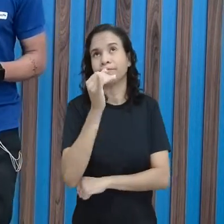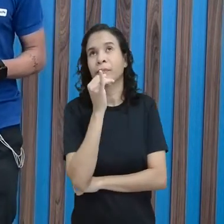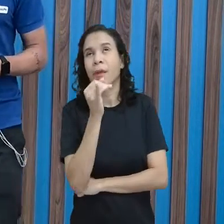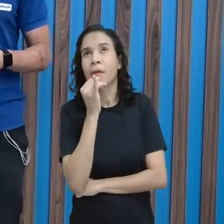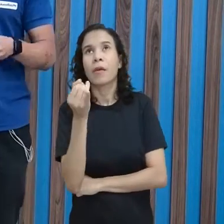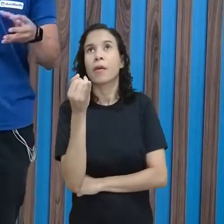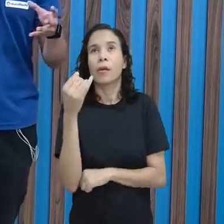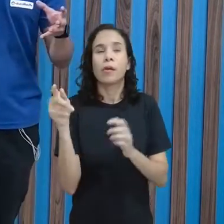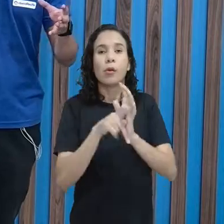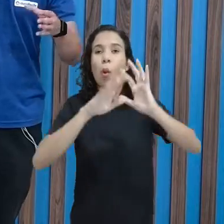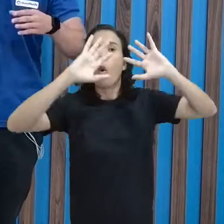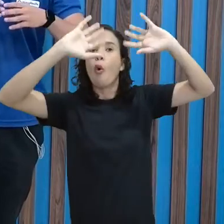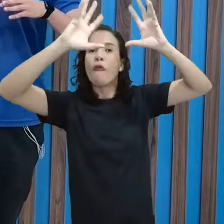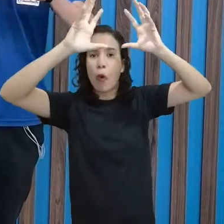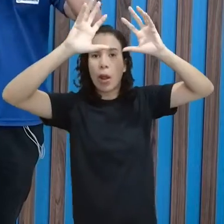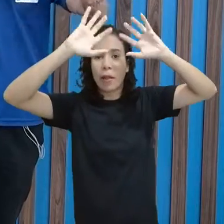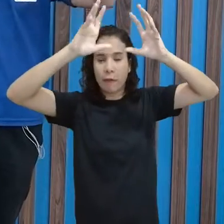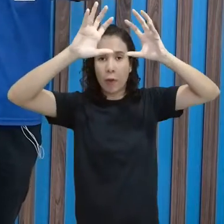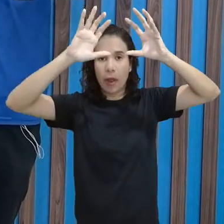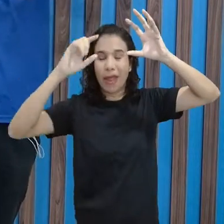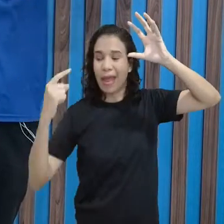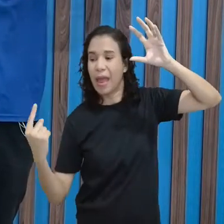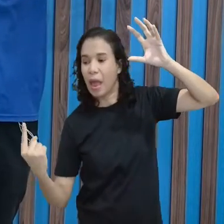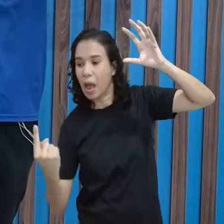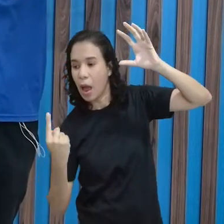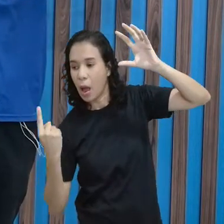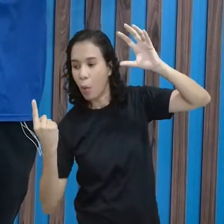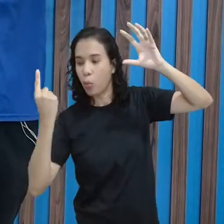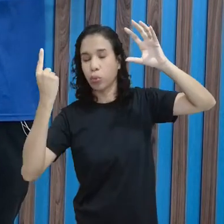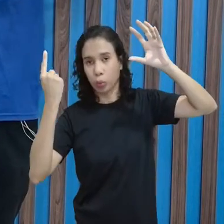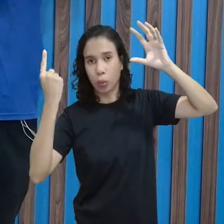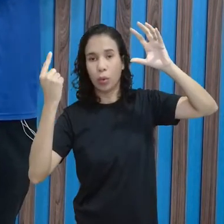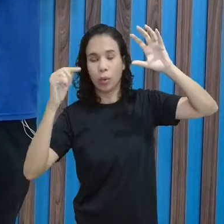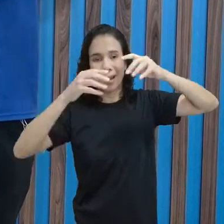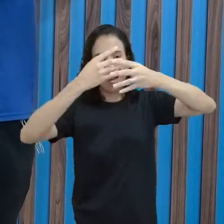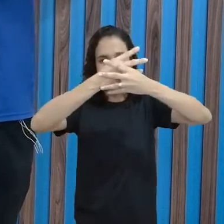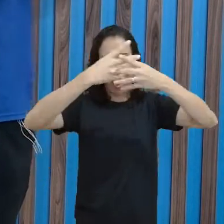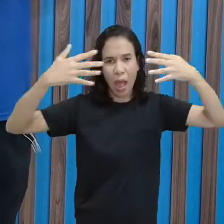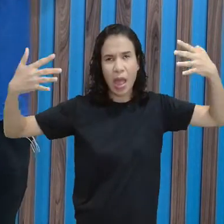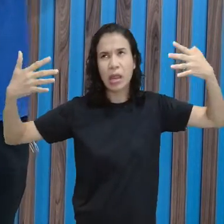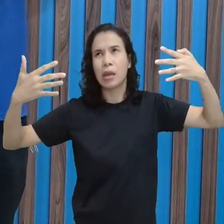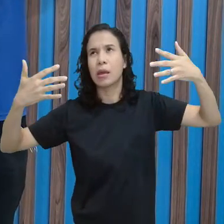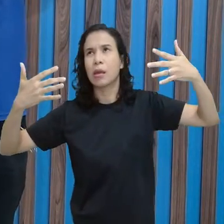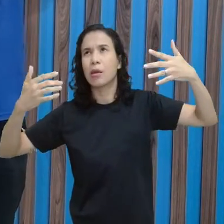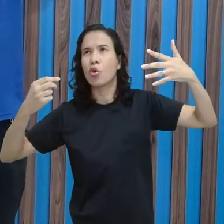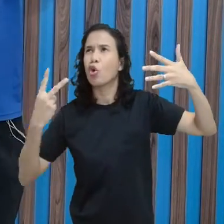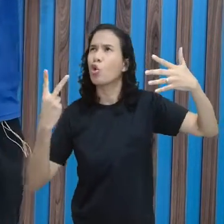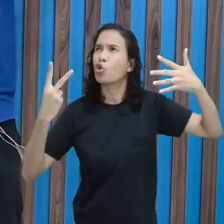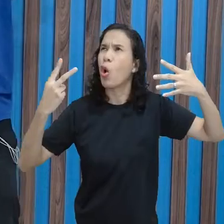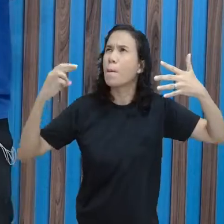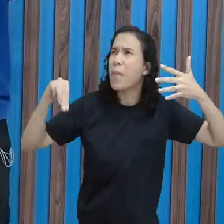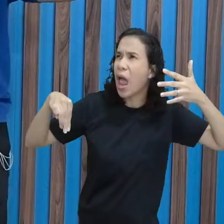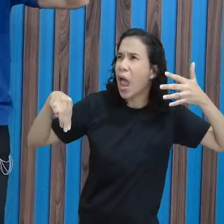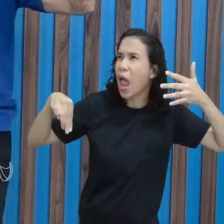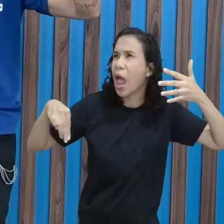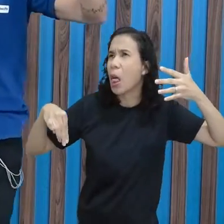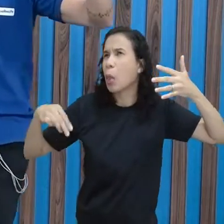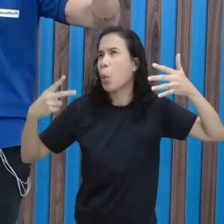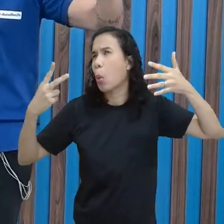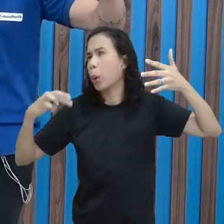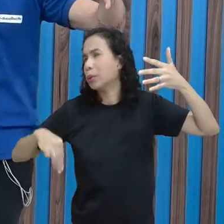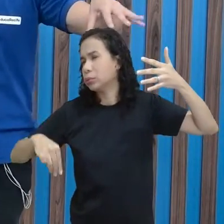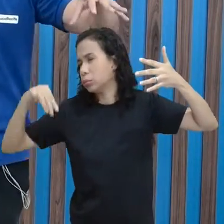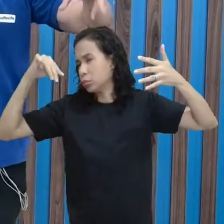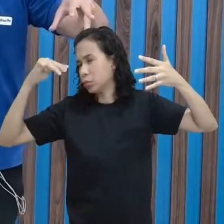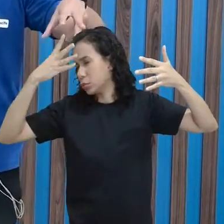no vôlei, a altura da rede, ela tem lá seus 2 metros e alguma coisa, não vou conseguir lembrar